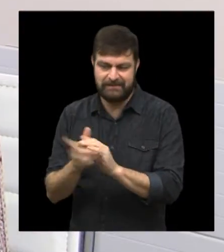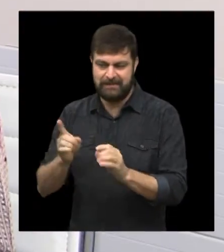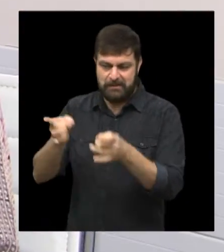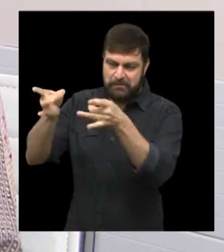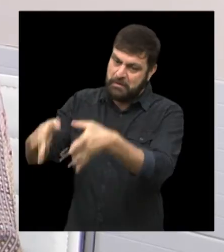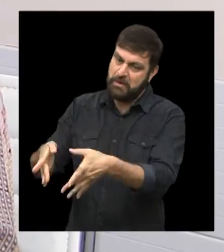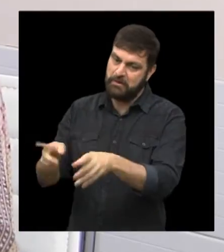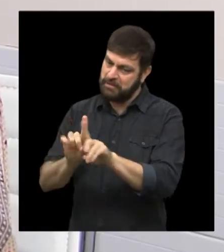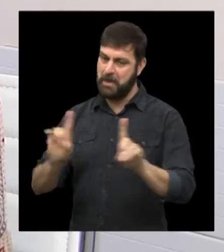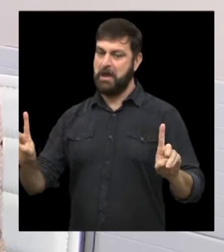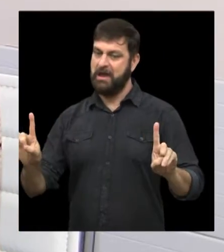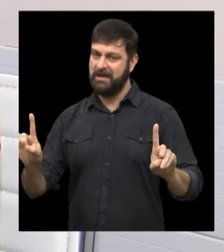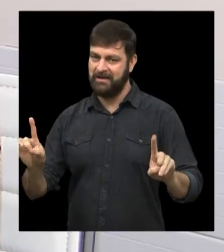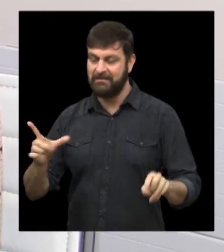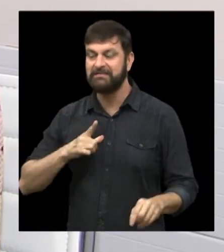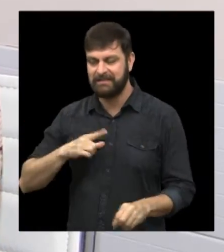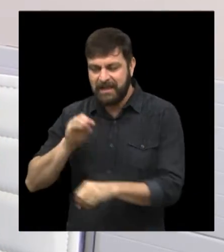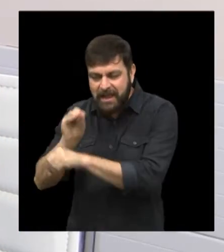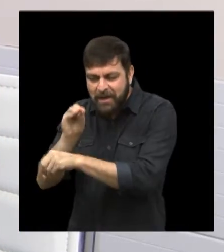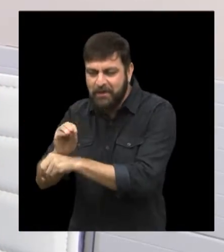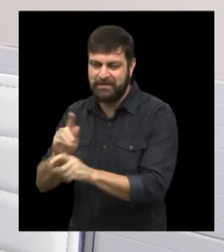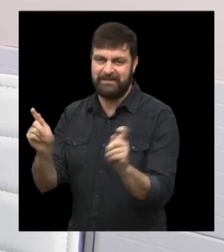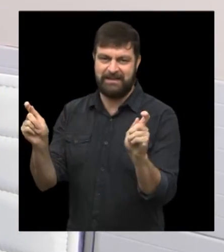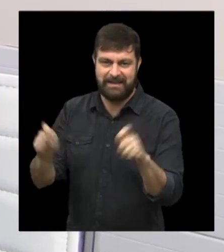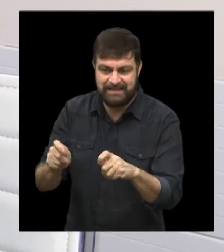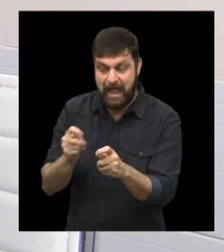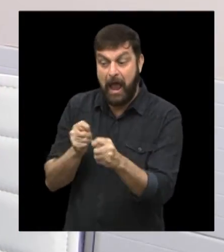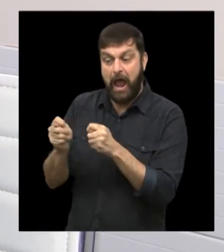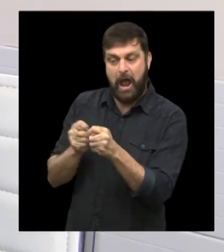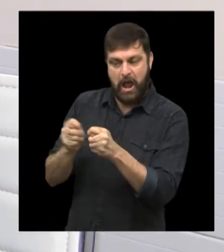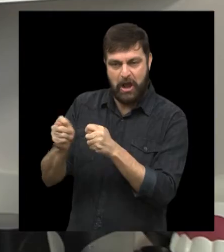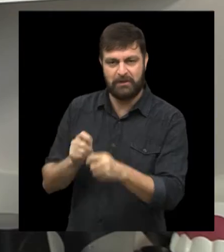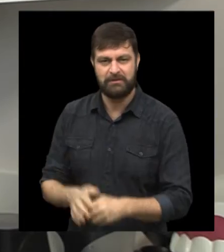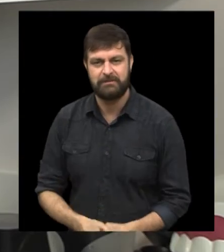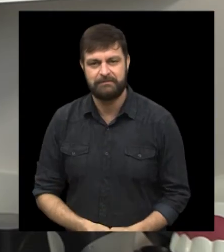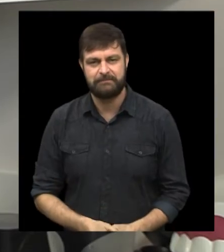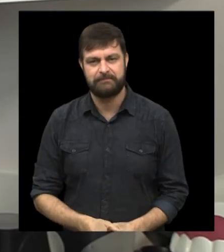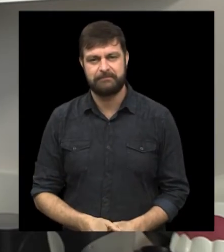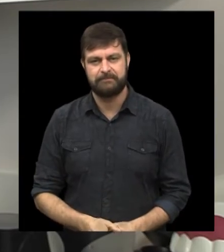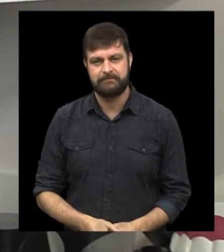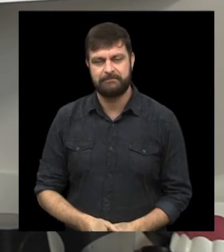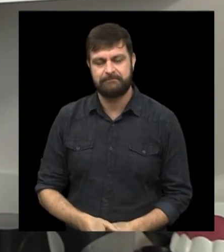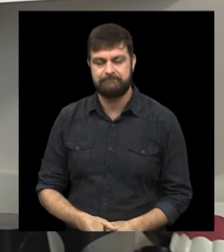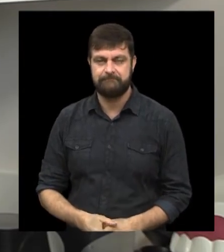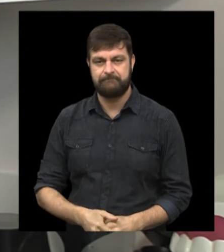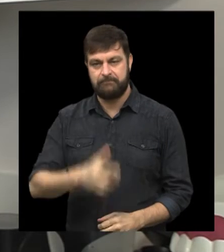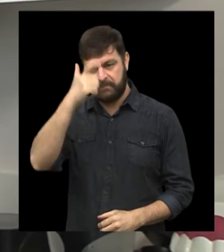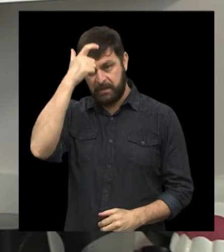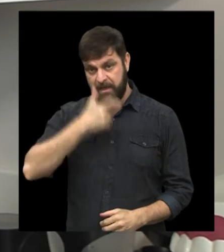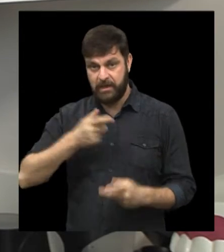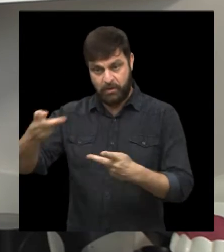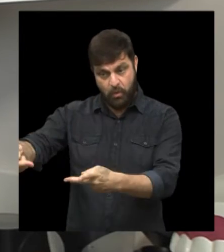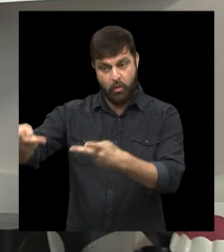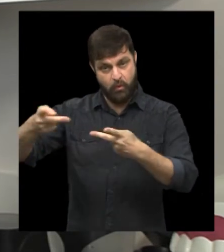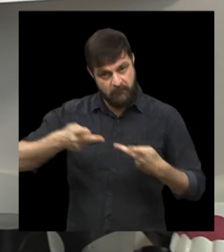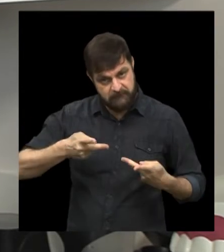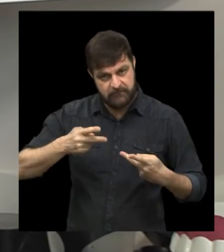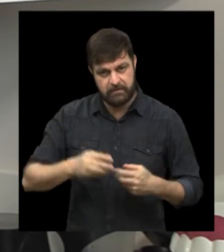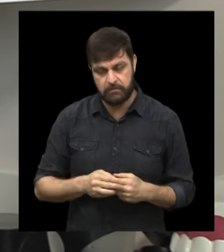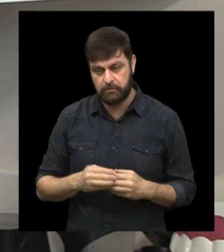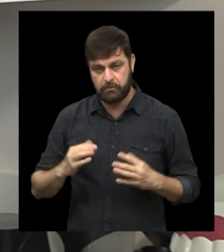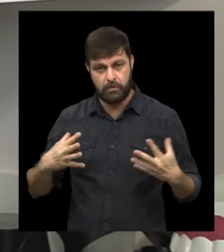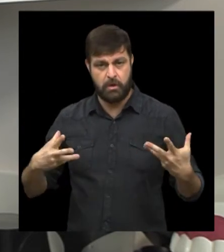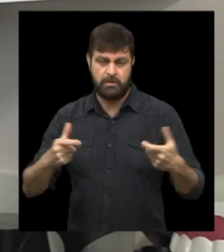não desistir dele, né? Exatamente. Que tem tratamento, tem controle, não é isso? Exatamente. E fica aqui o meu convite, então,